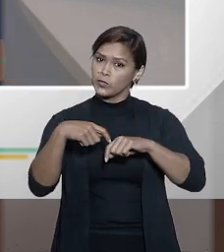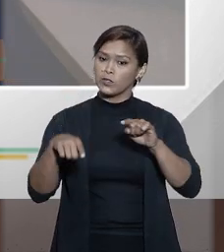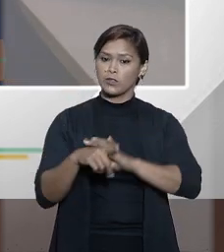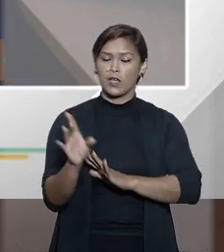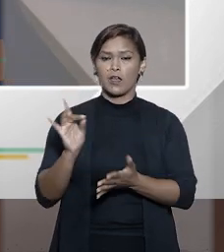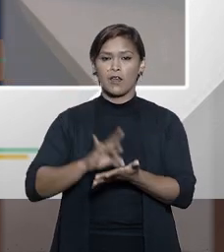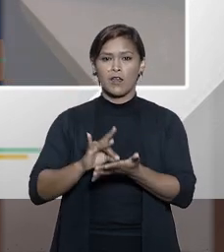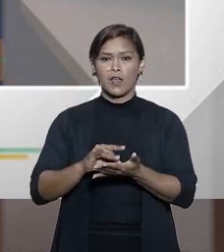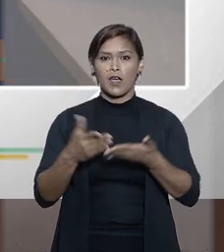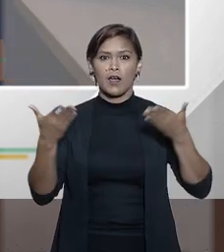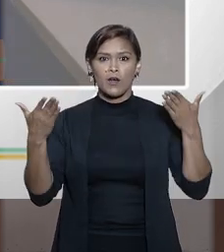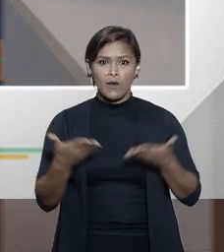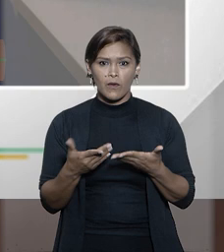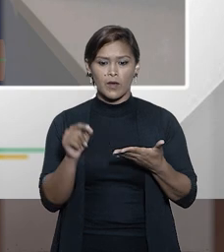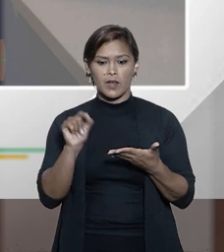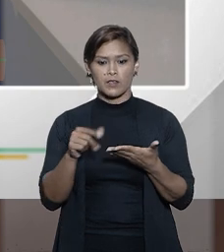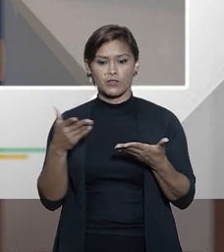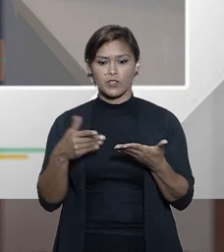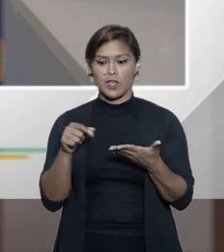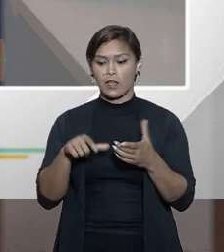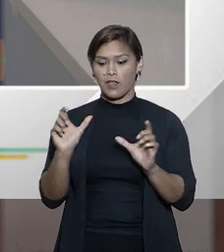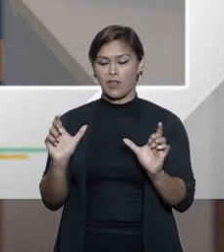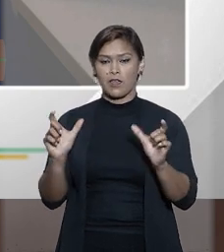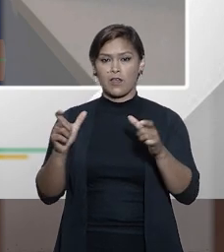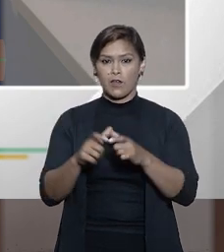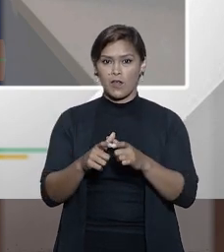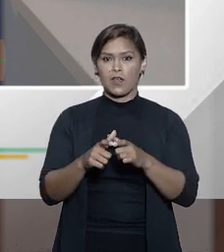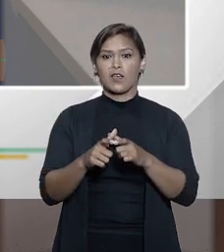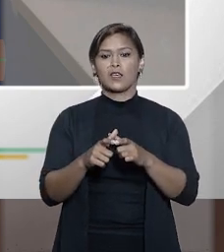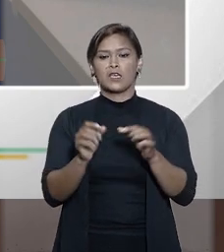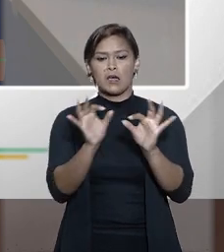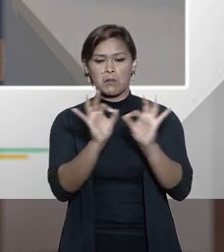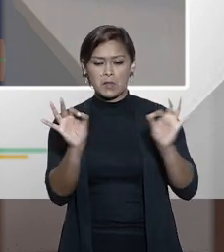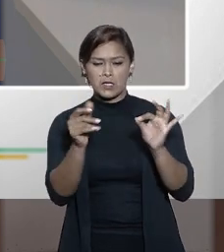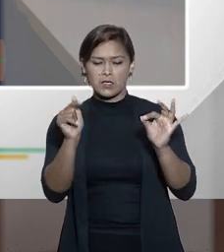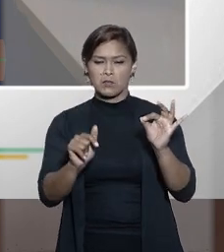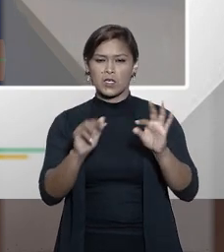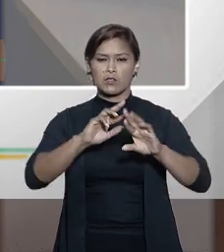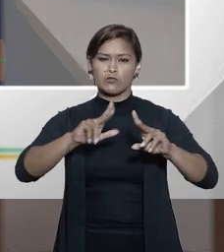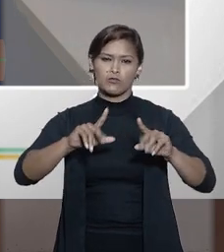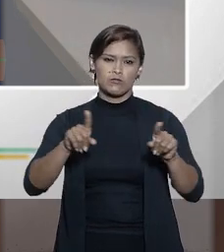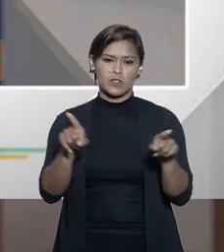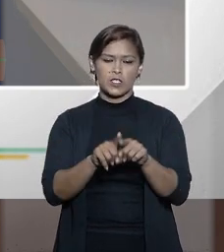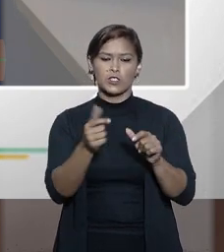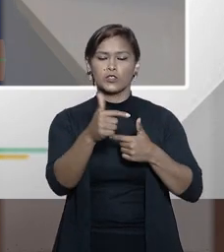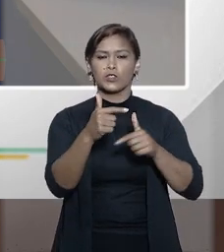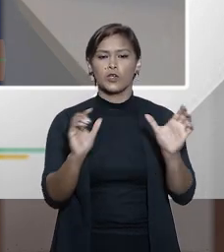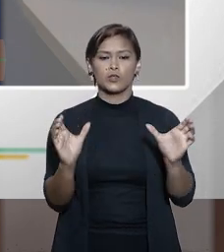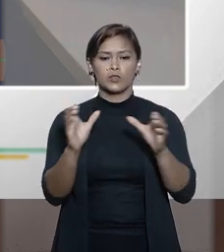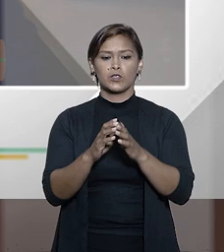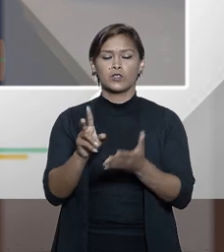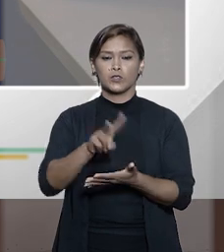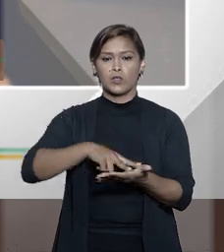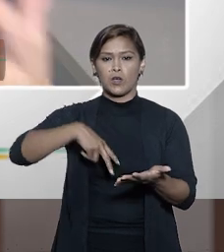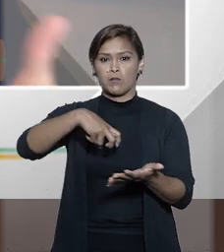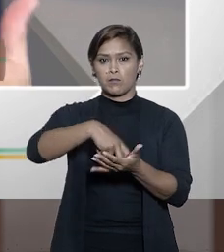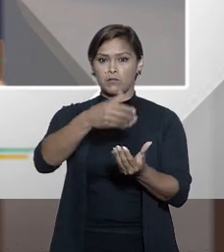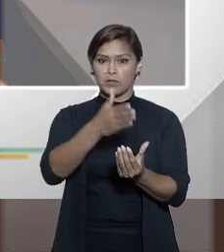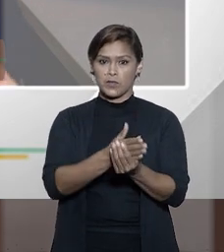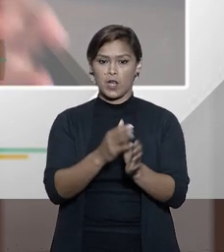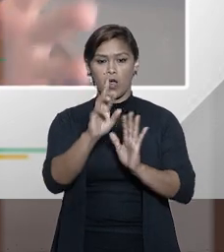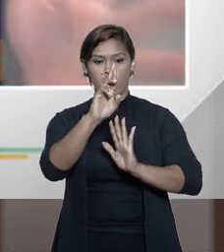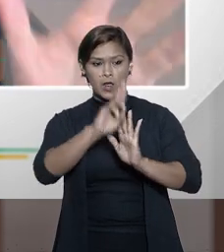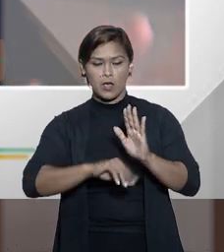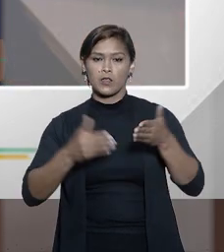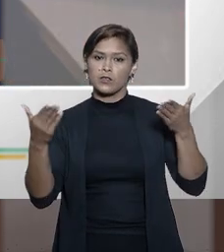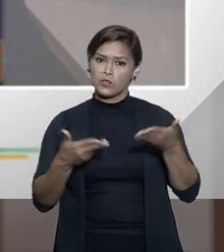nós tenhamos regras de cooperação para agora, que é um campo em que há um hiato normativo, diferentemente de outros setores do processo penal que, mal ou bem